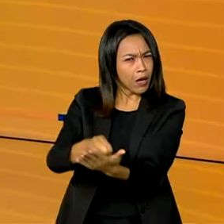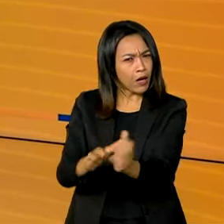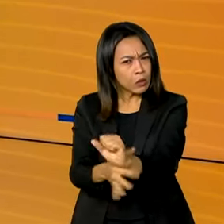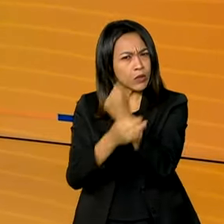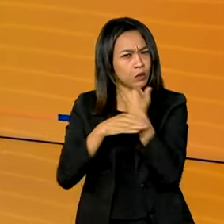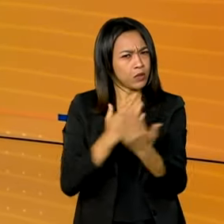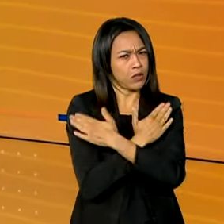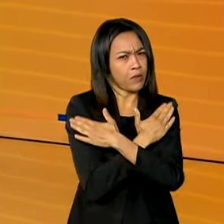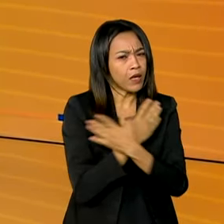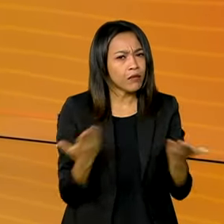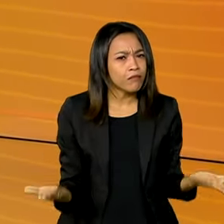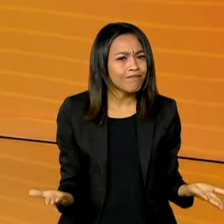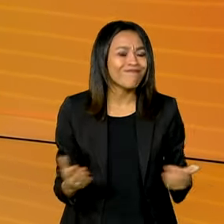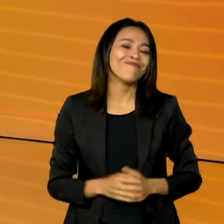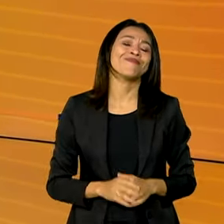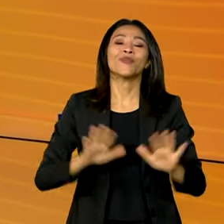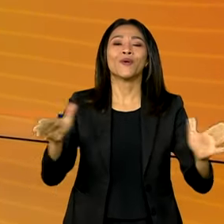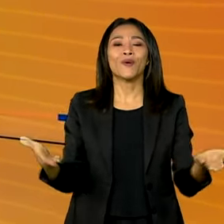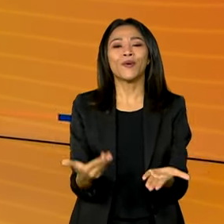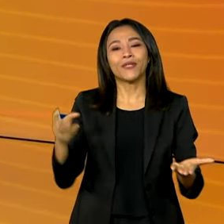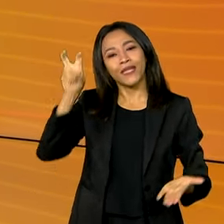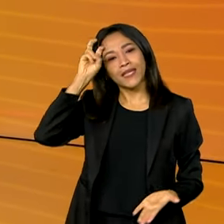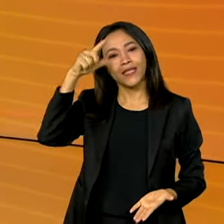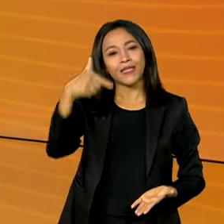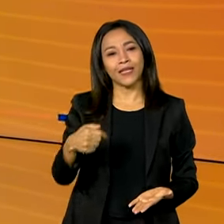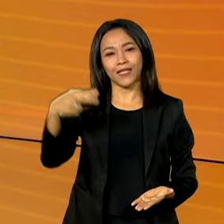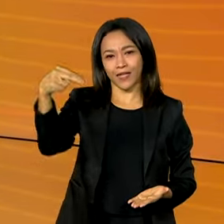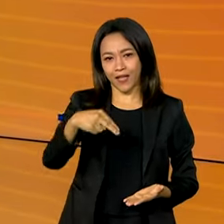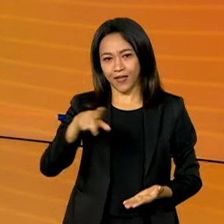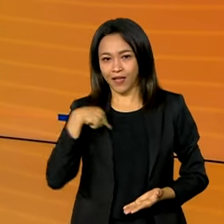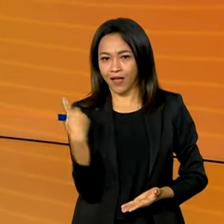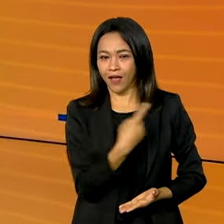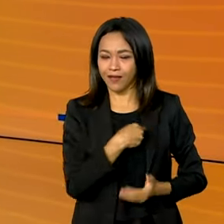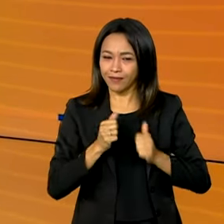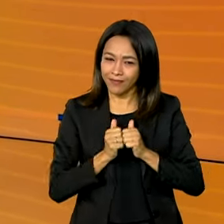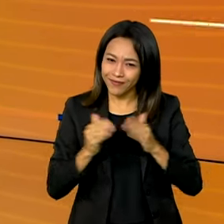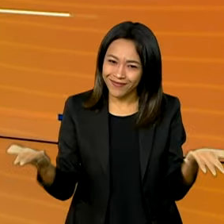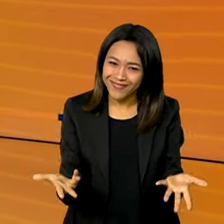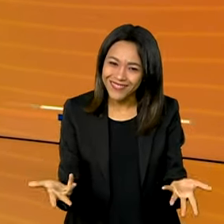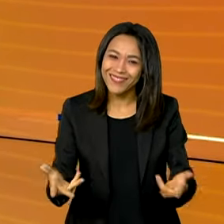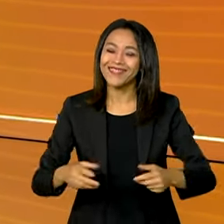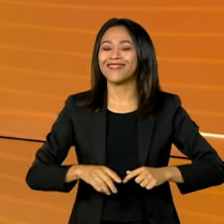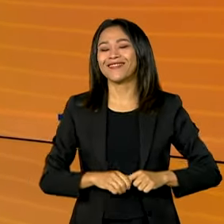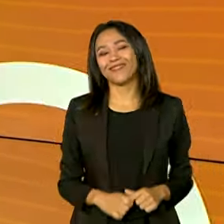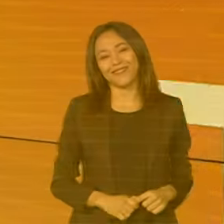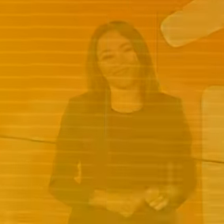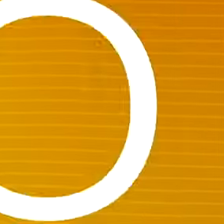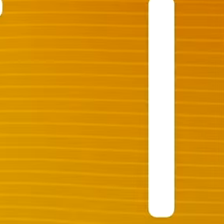desemprego. Hoje é quinta-feira, 7 de novembro. O Brasil em Dia começa agora.